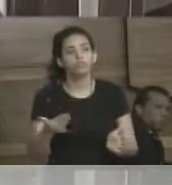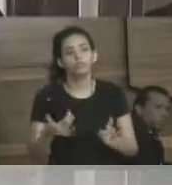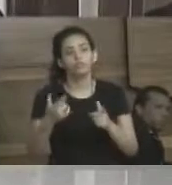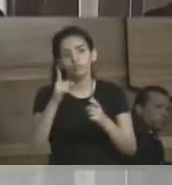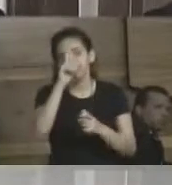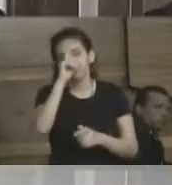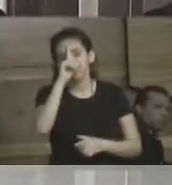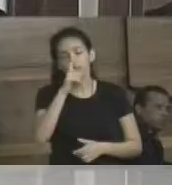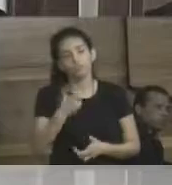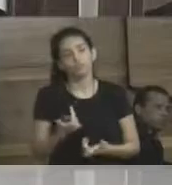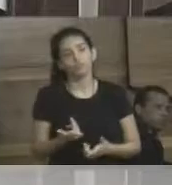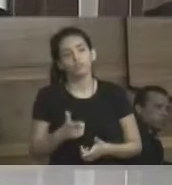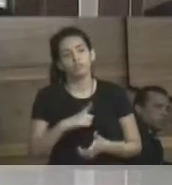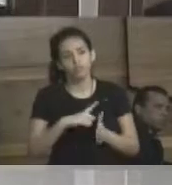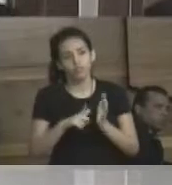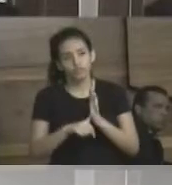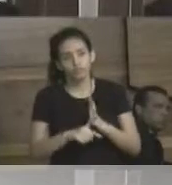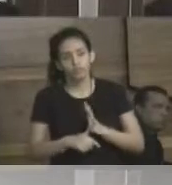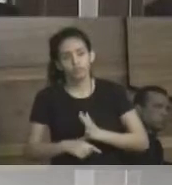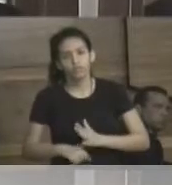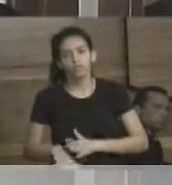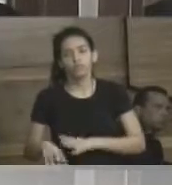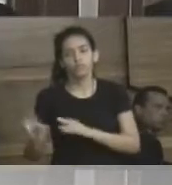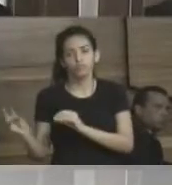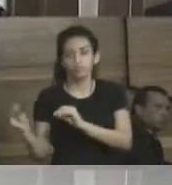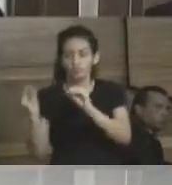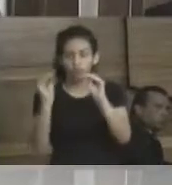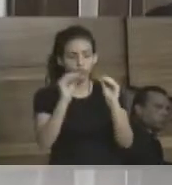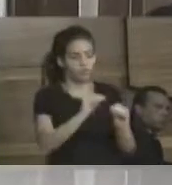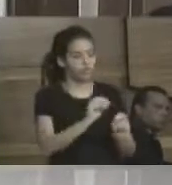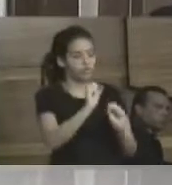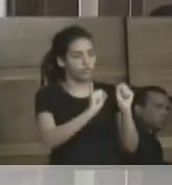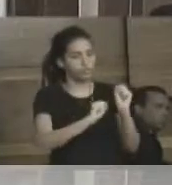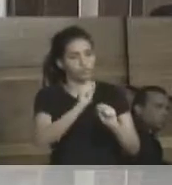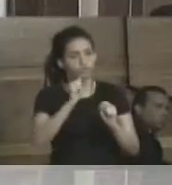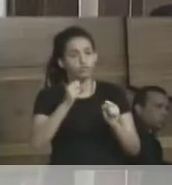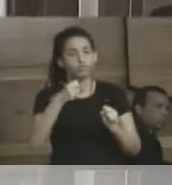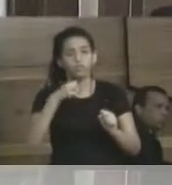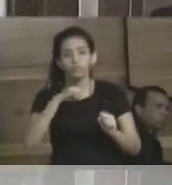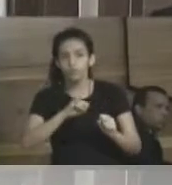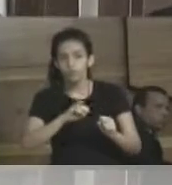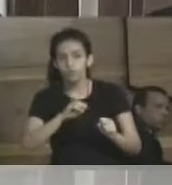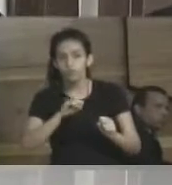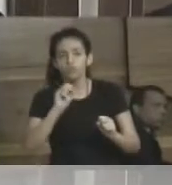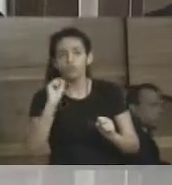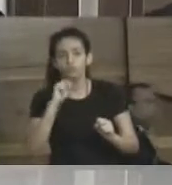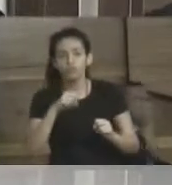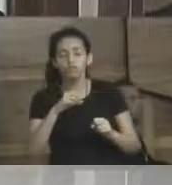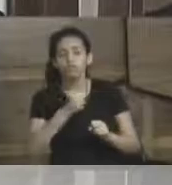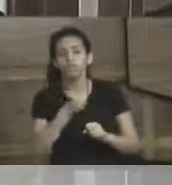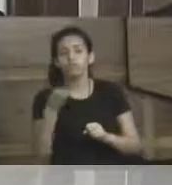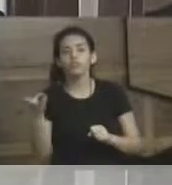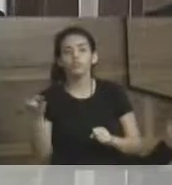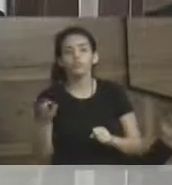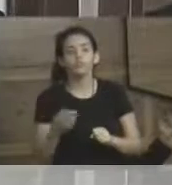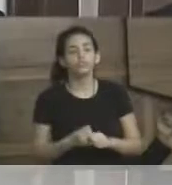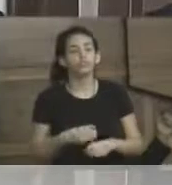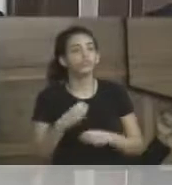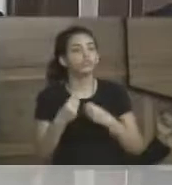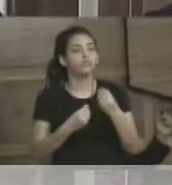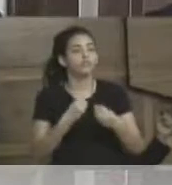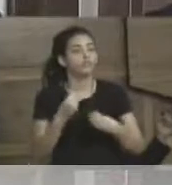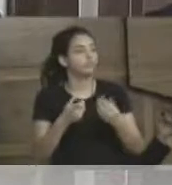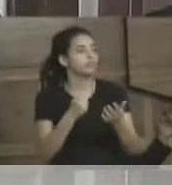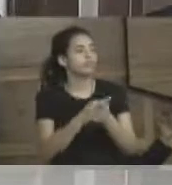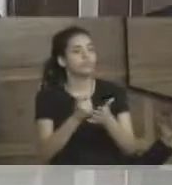atendidas? Há algum atraso no repasse da Prefeitura para a empresa? Se sim, de quanto? Como é feito o controle do pagamento